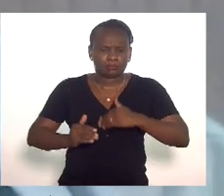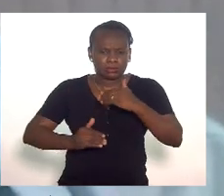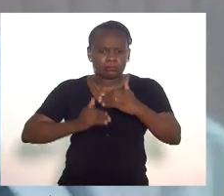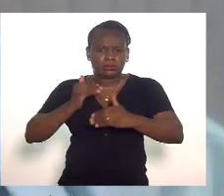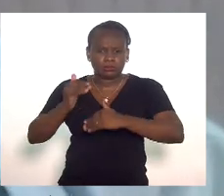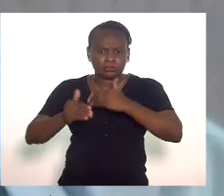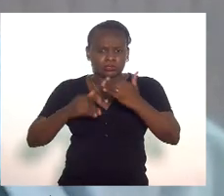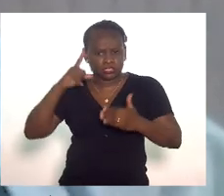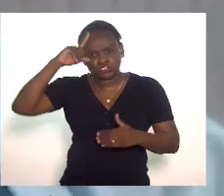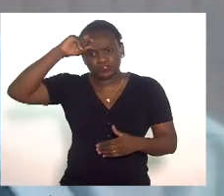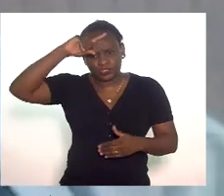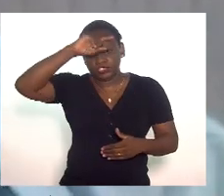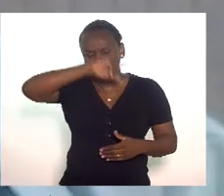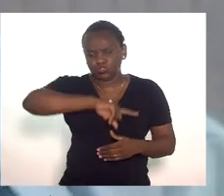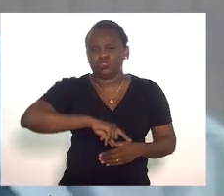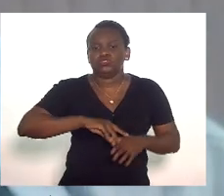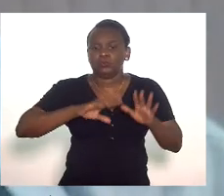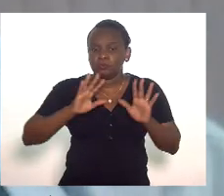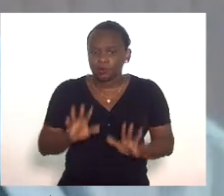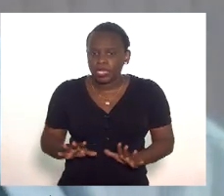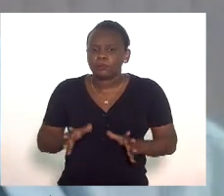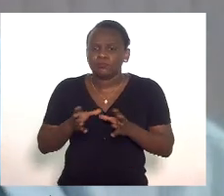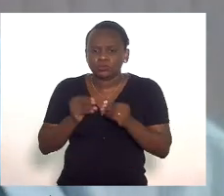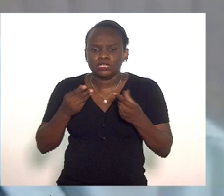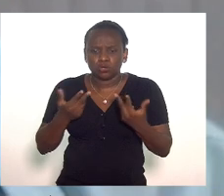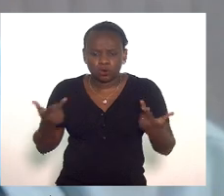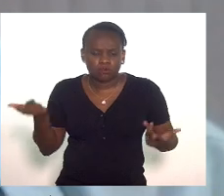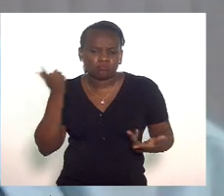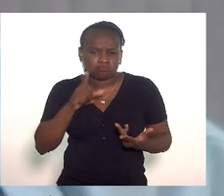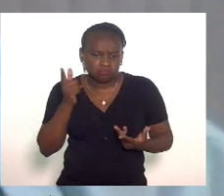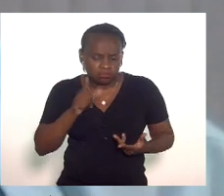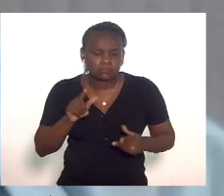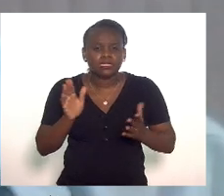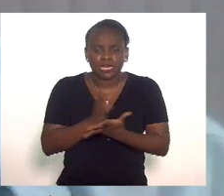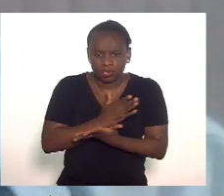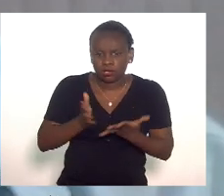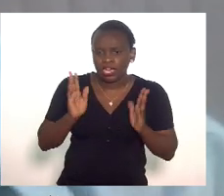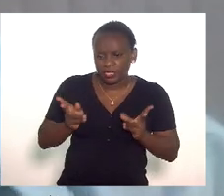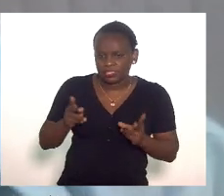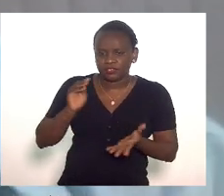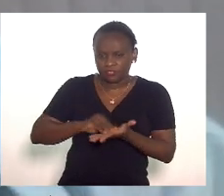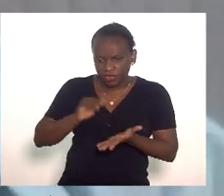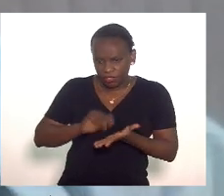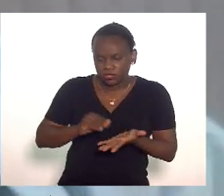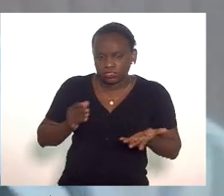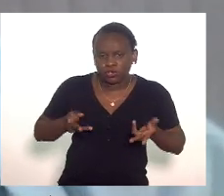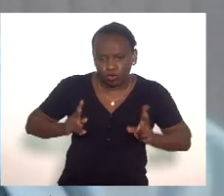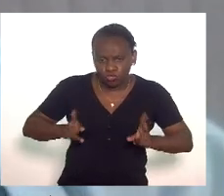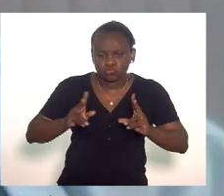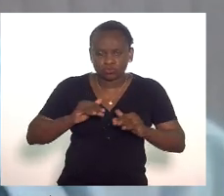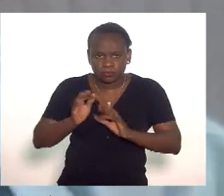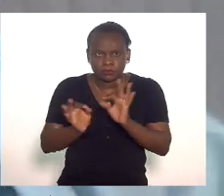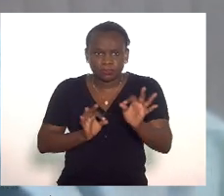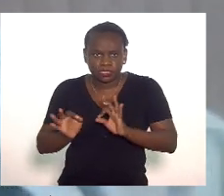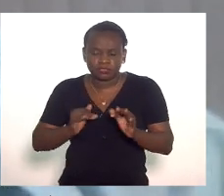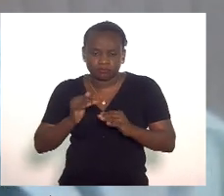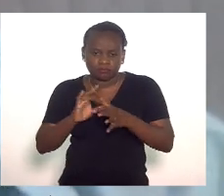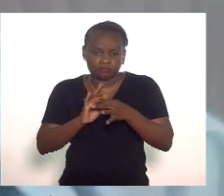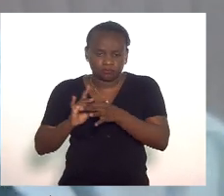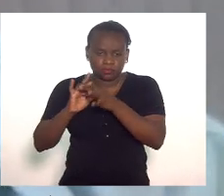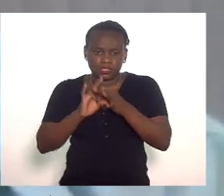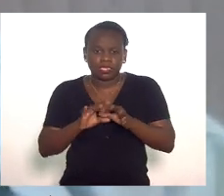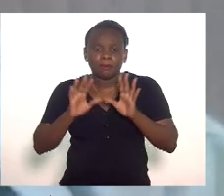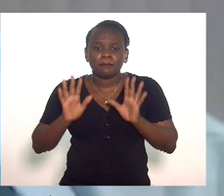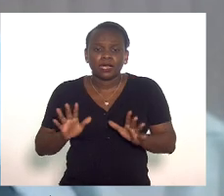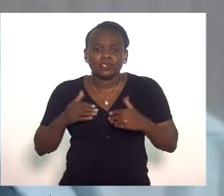difícil mas muita coisa foi feita e muita coisa precisa continuar a ser unificada mas